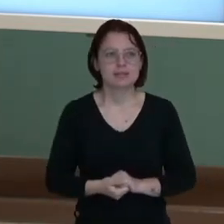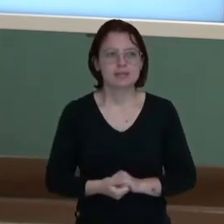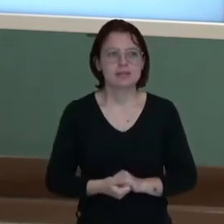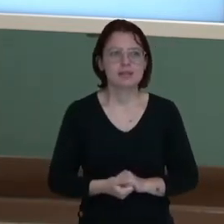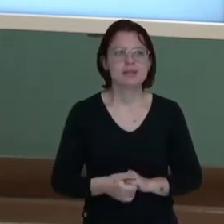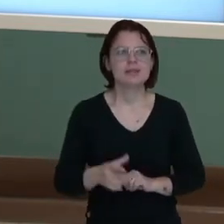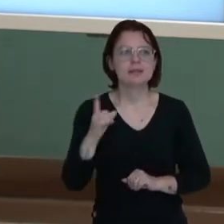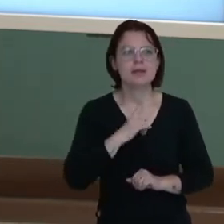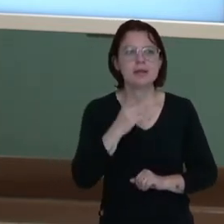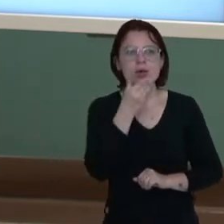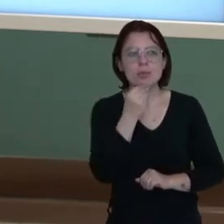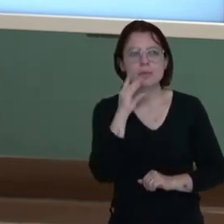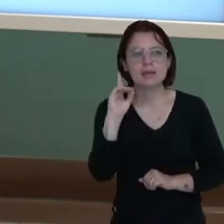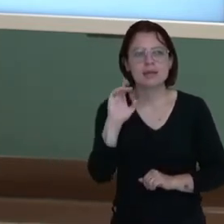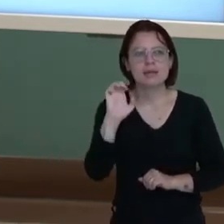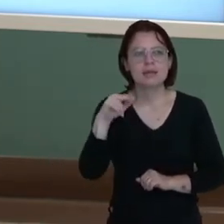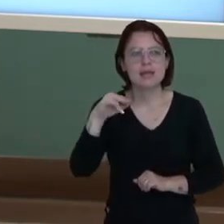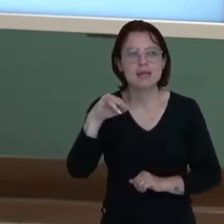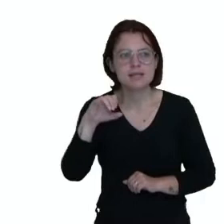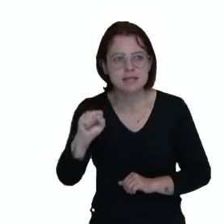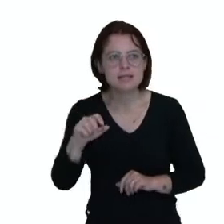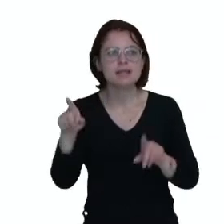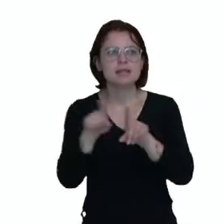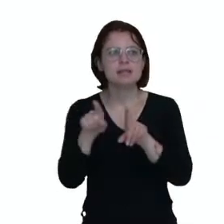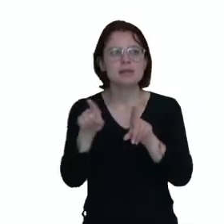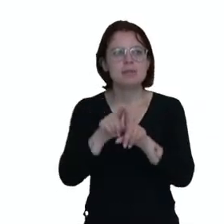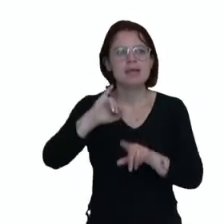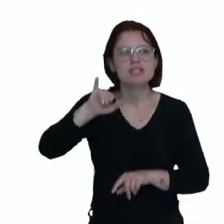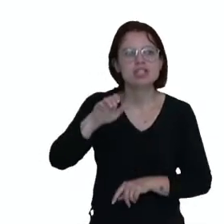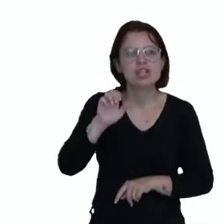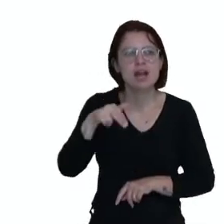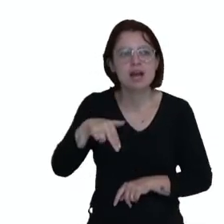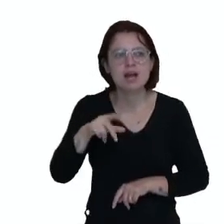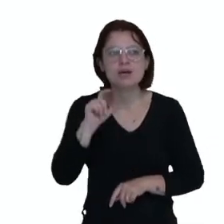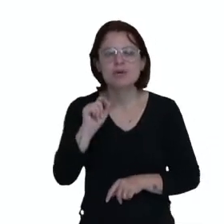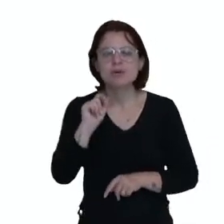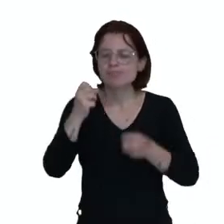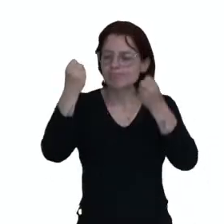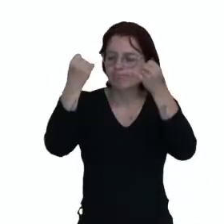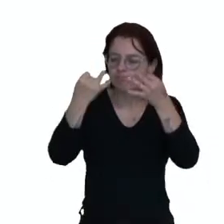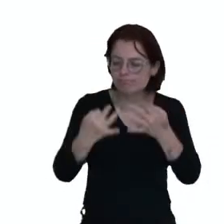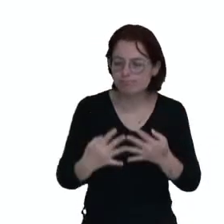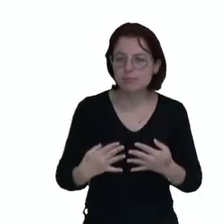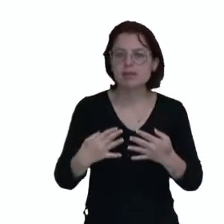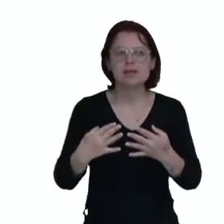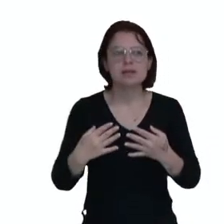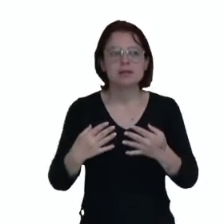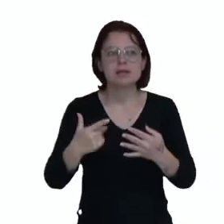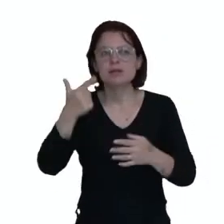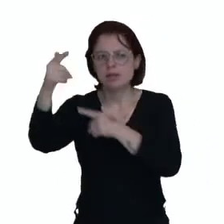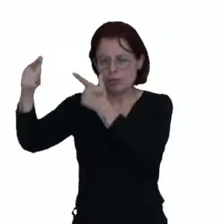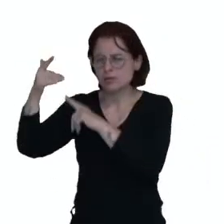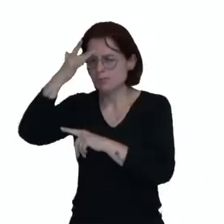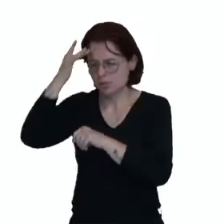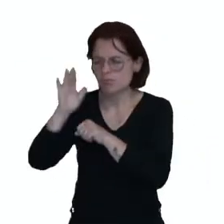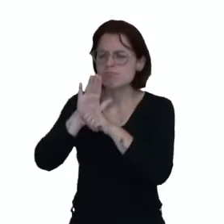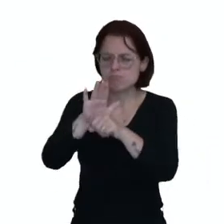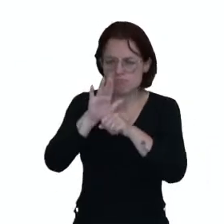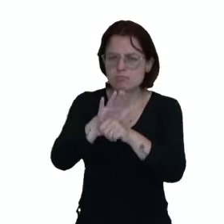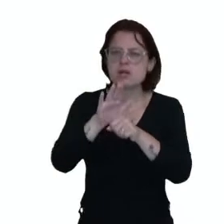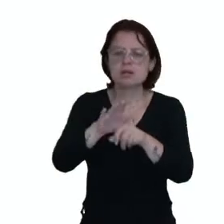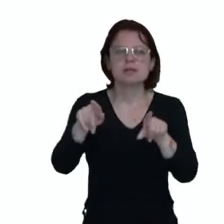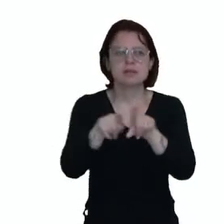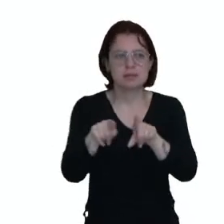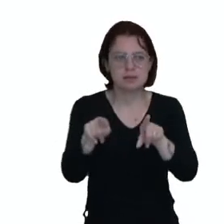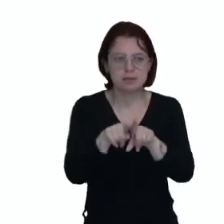Diderot e Jean Delambert, tá aqui, né, que vai contar com a colaboração de outros iluministas, como